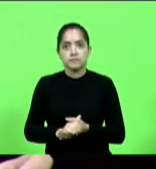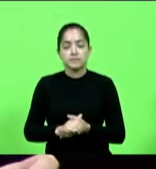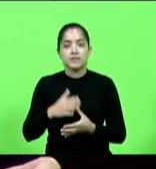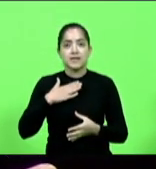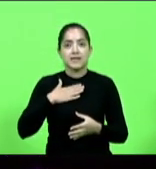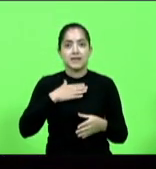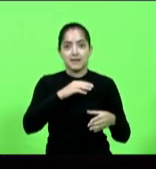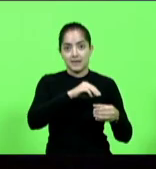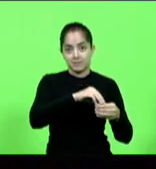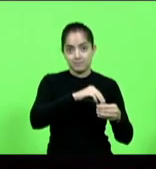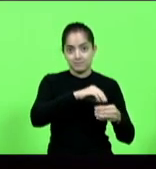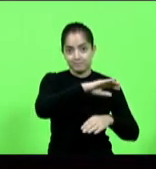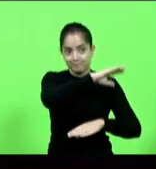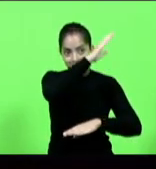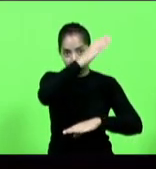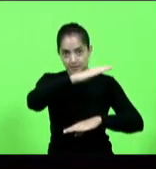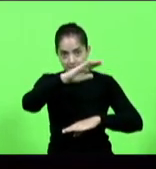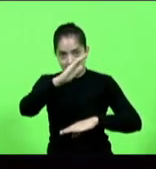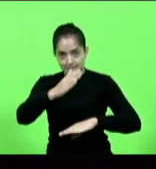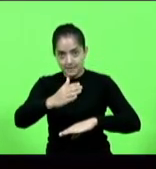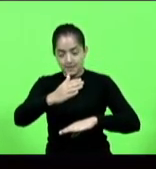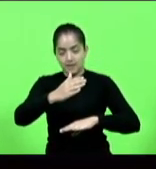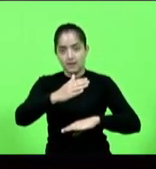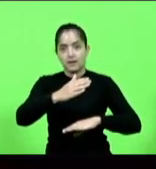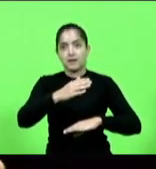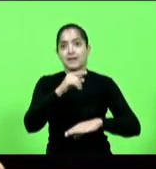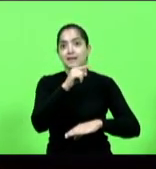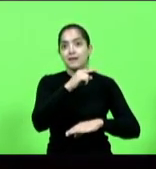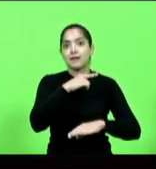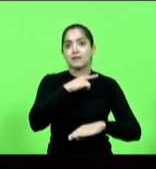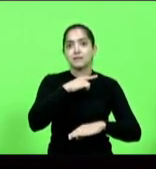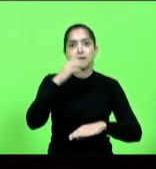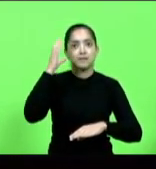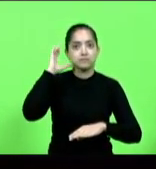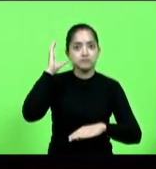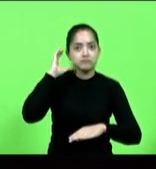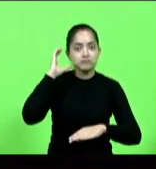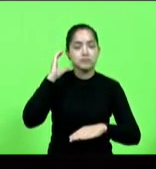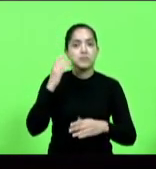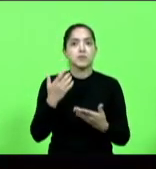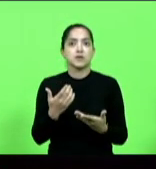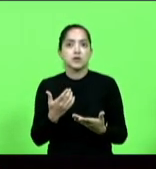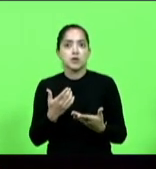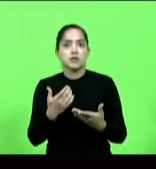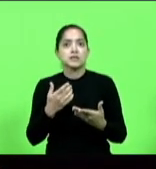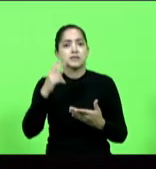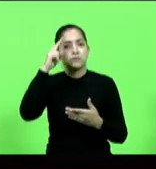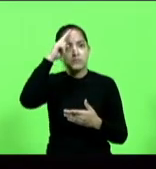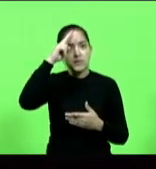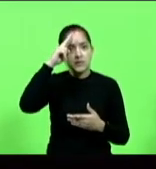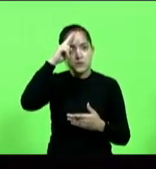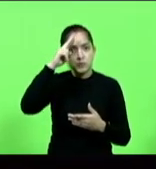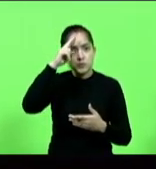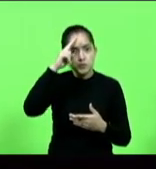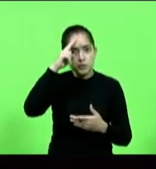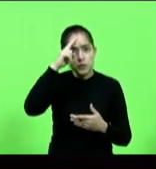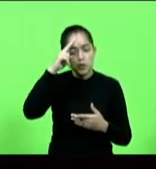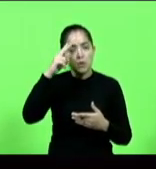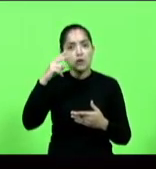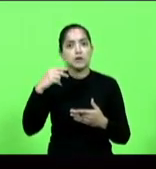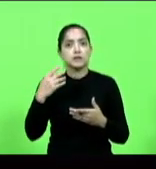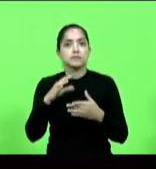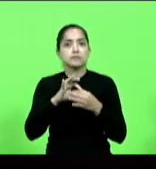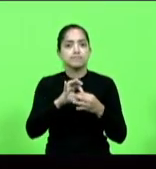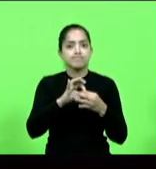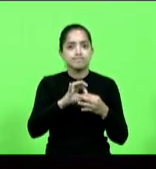sou da região serrana lá nós temos a Rádio Clube nós temos uma história que agrega e aqui